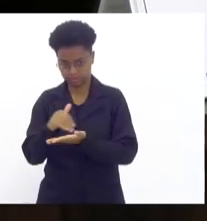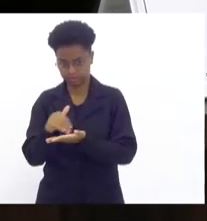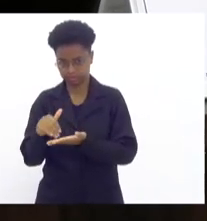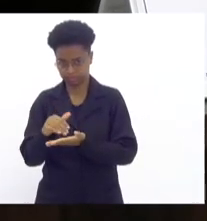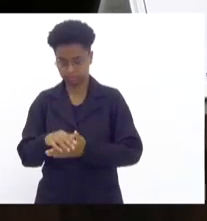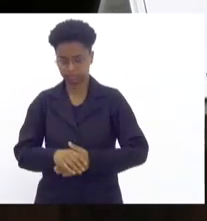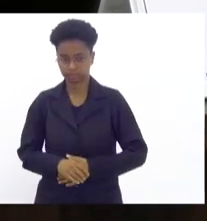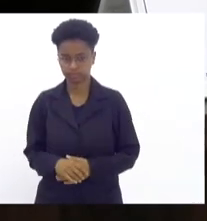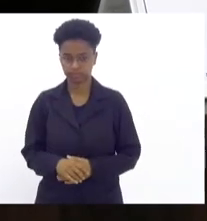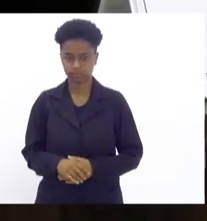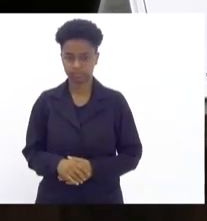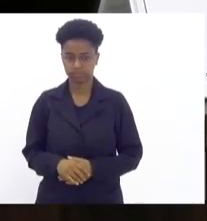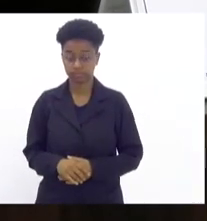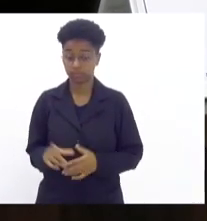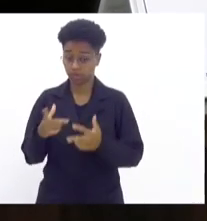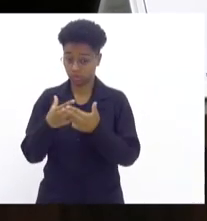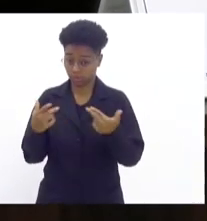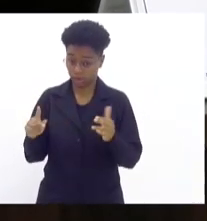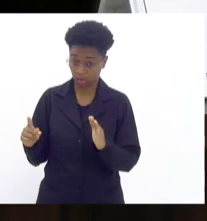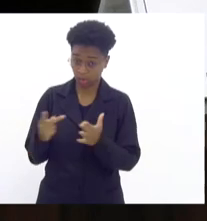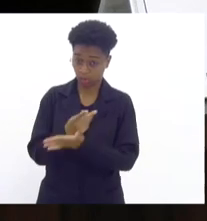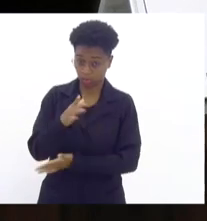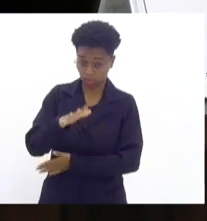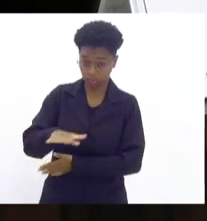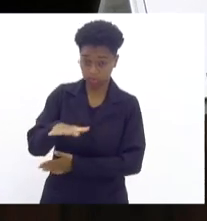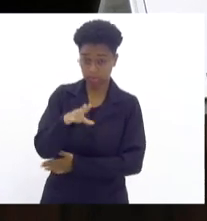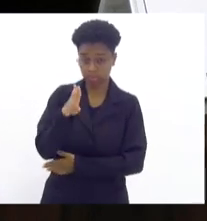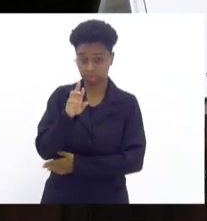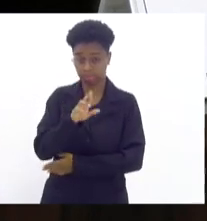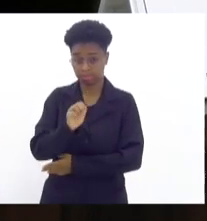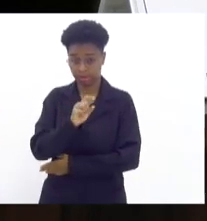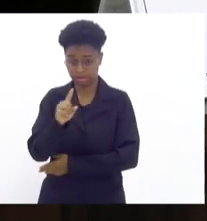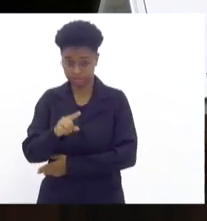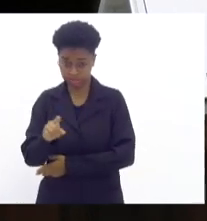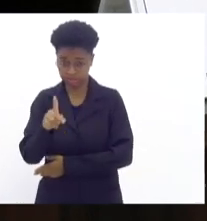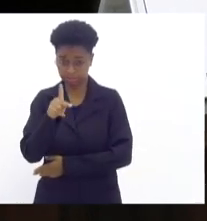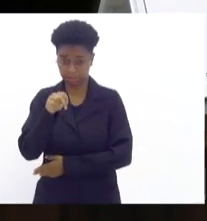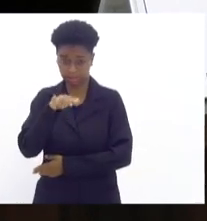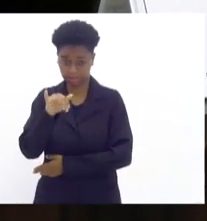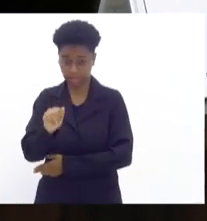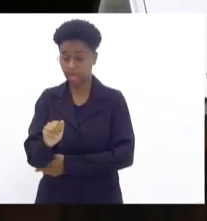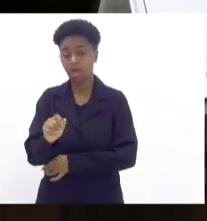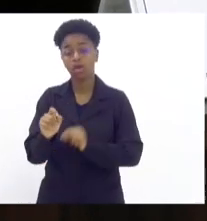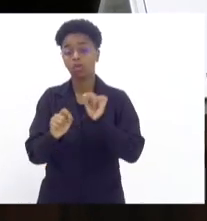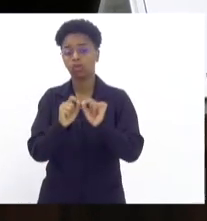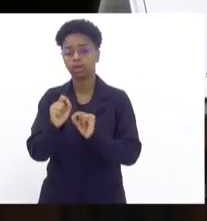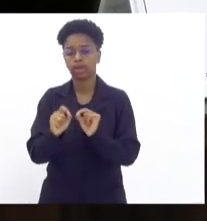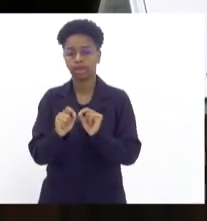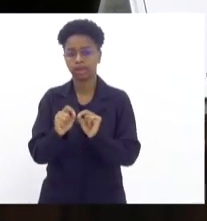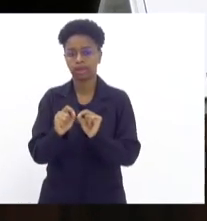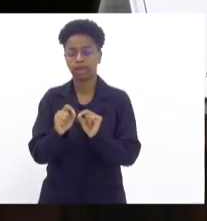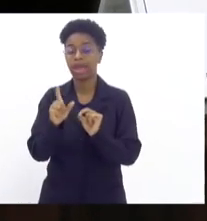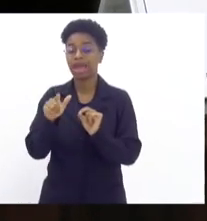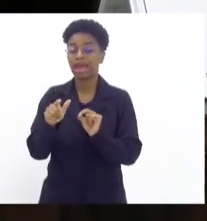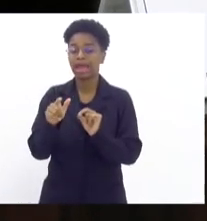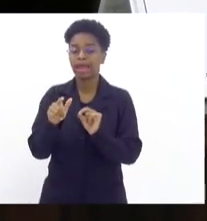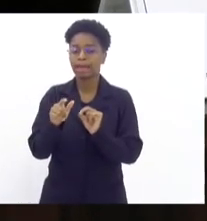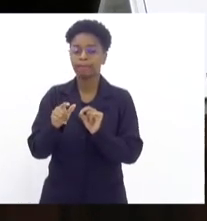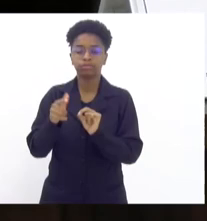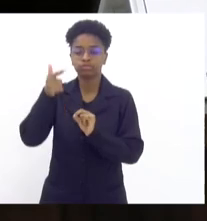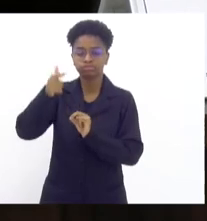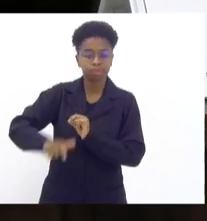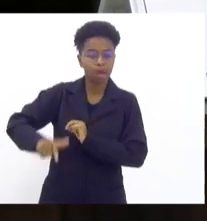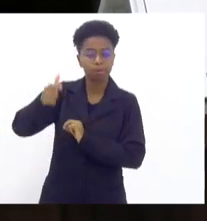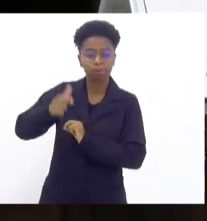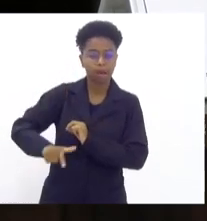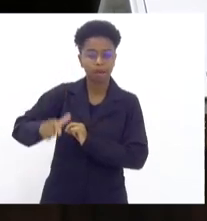O que está acontecendo em Bras de Pina é a questão ostensiva do aumento